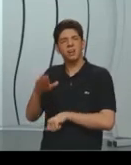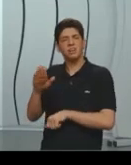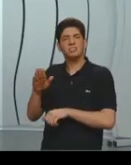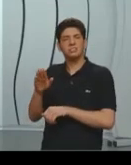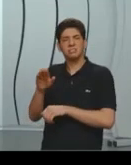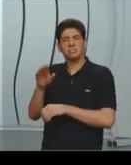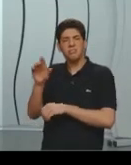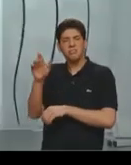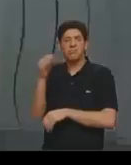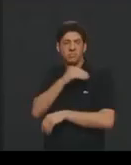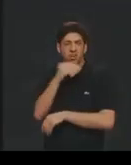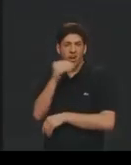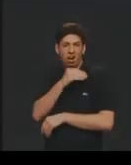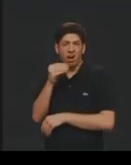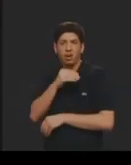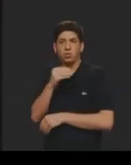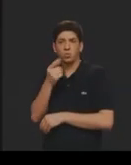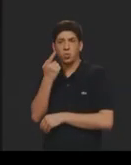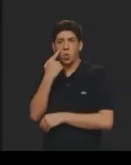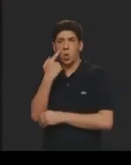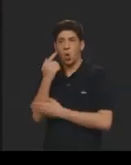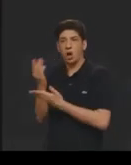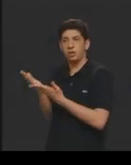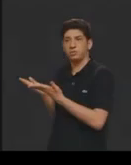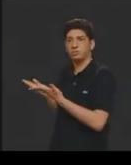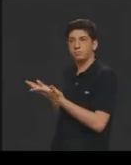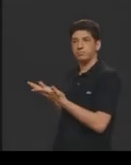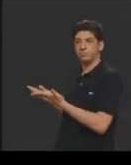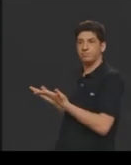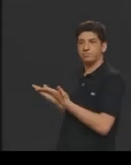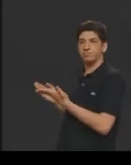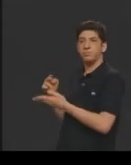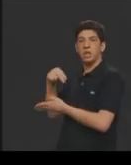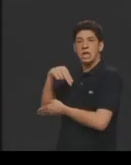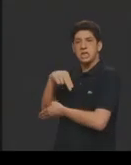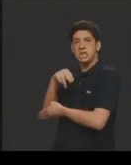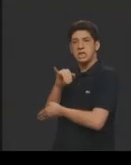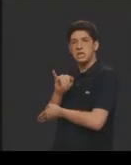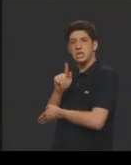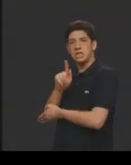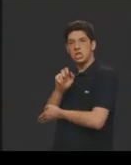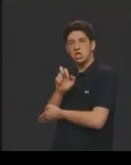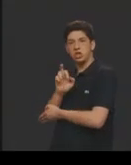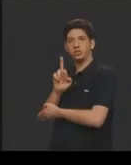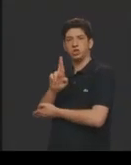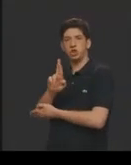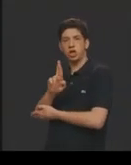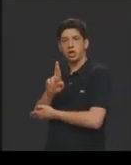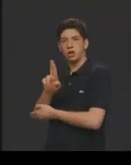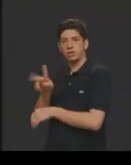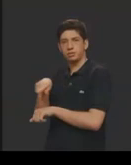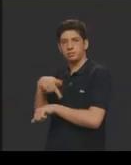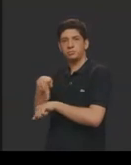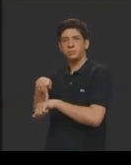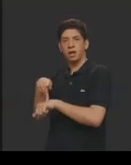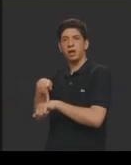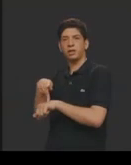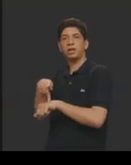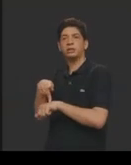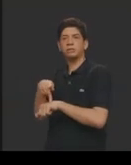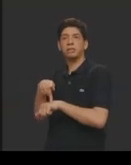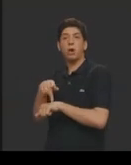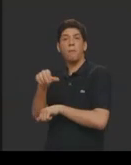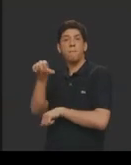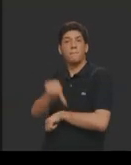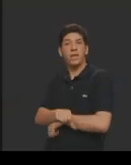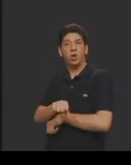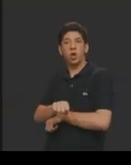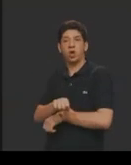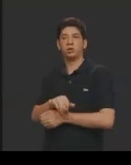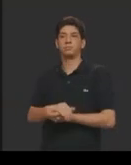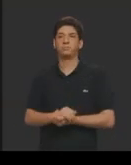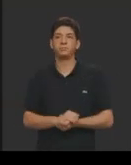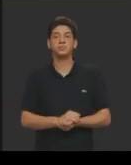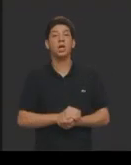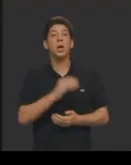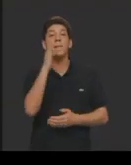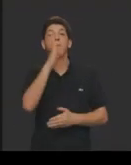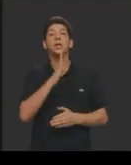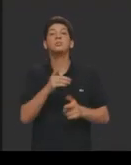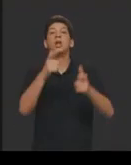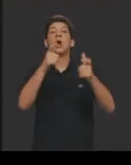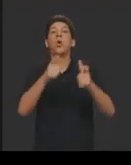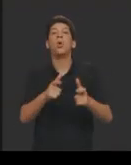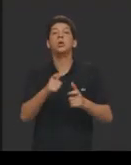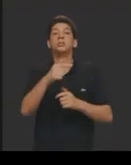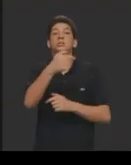planeta, existe um abismo enorme. E nessa discussão, o Brasil, ele está na posição 79. O